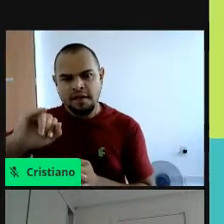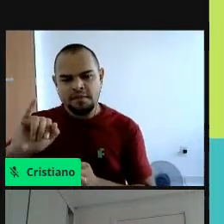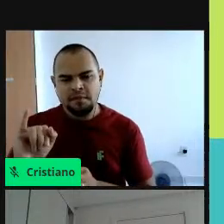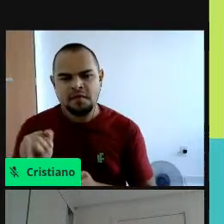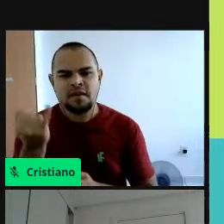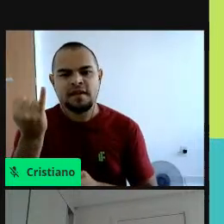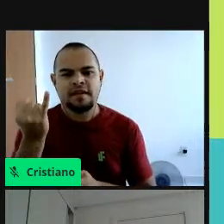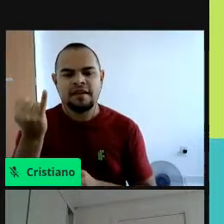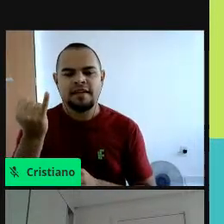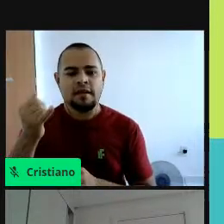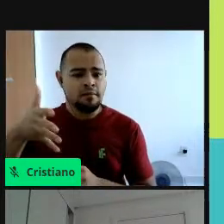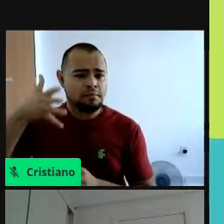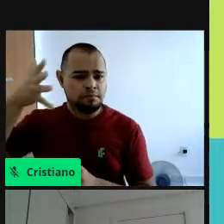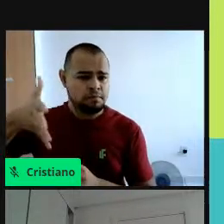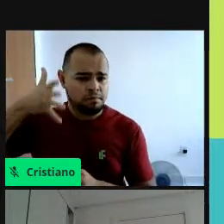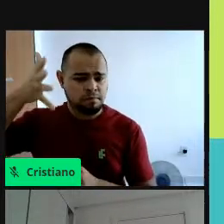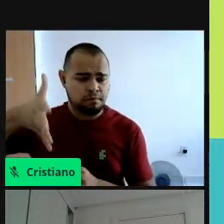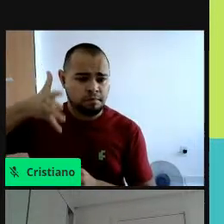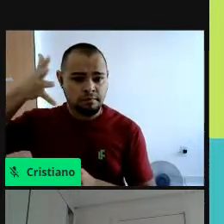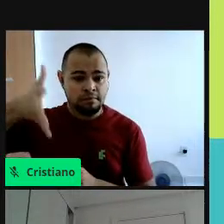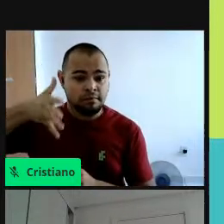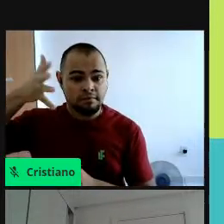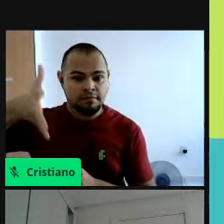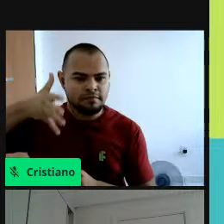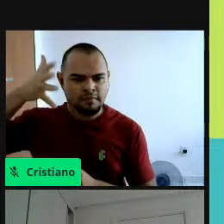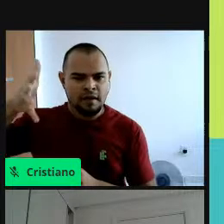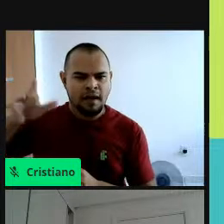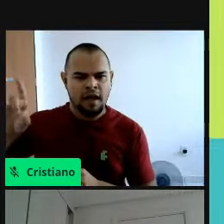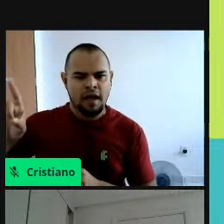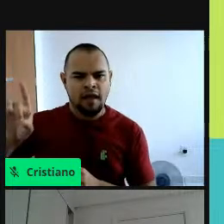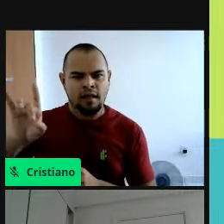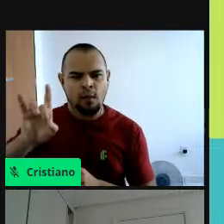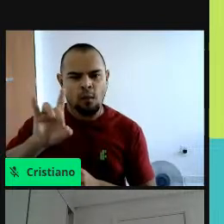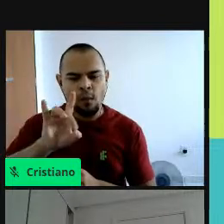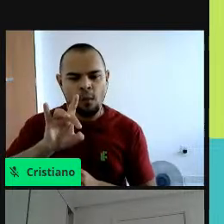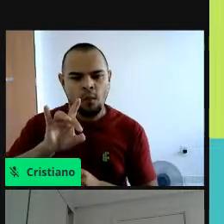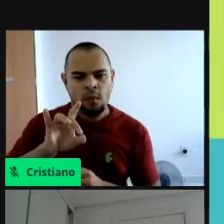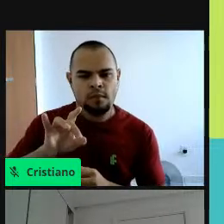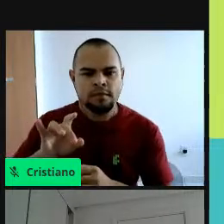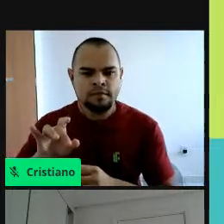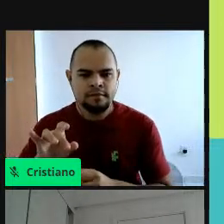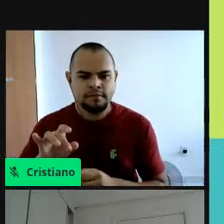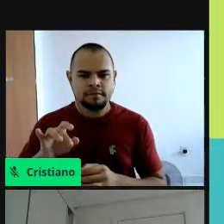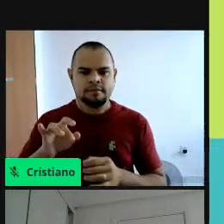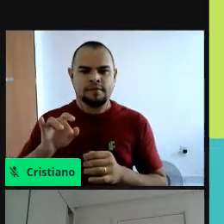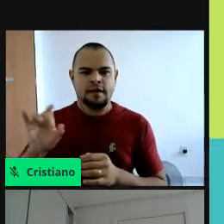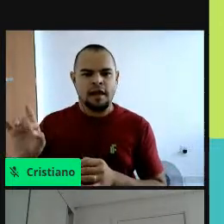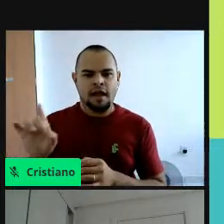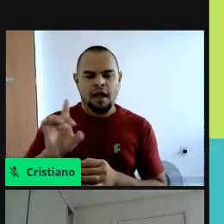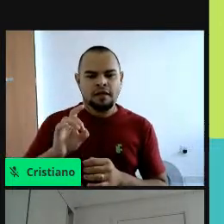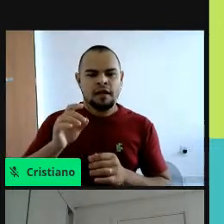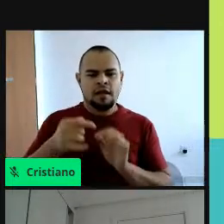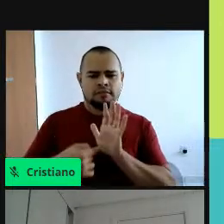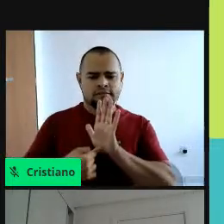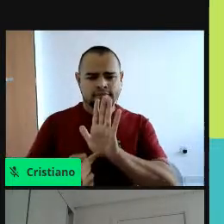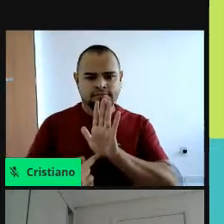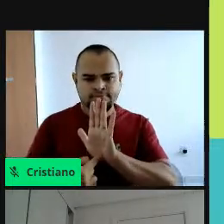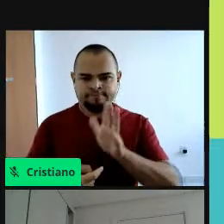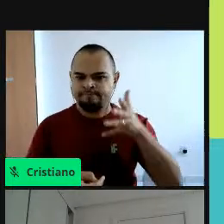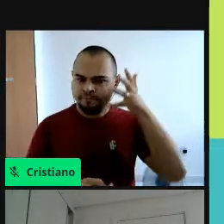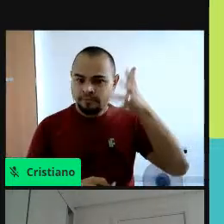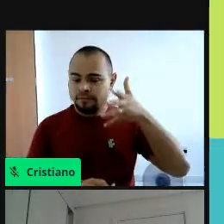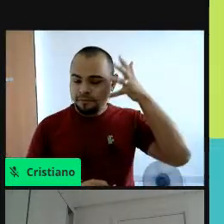essas palestras, palestras, essa, é, essa, essas apresentações, e,